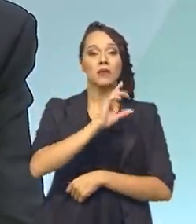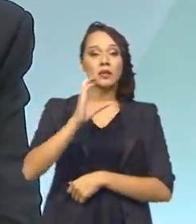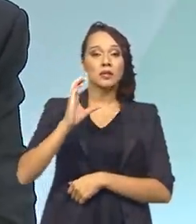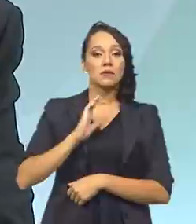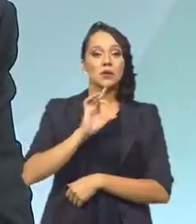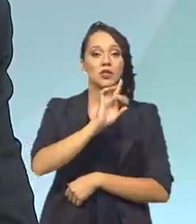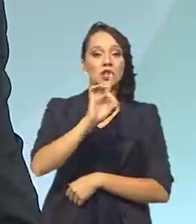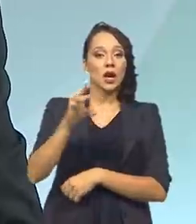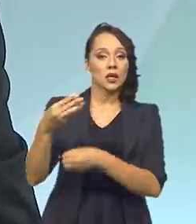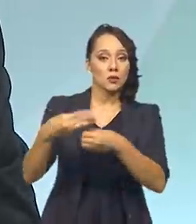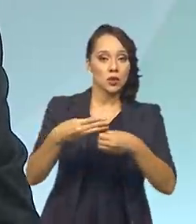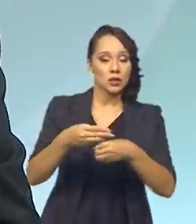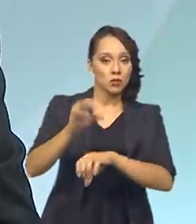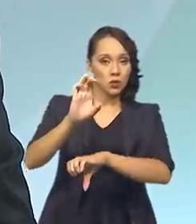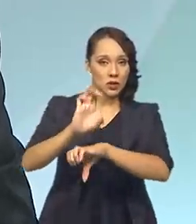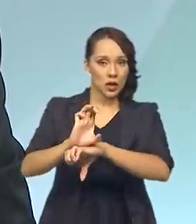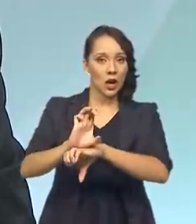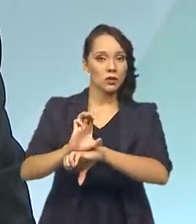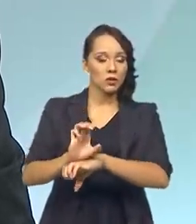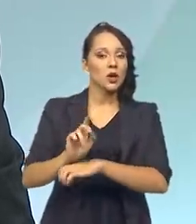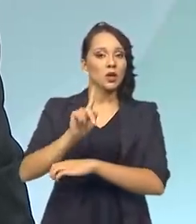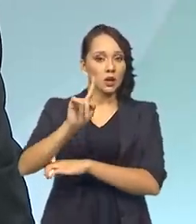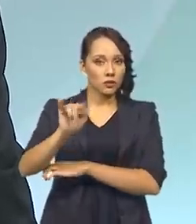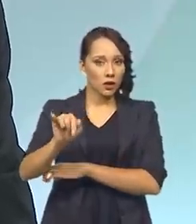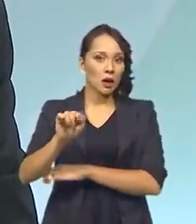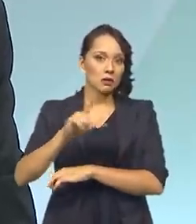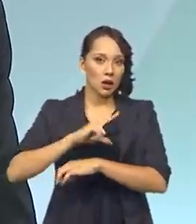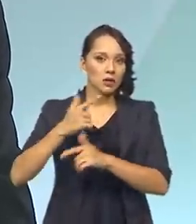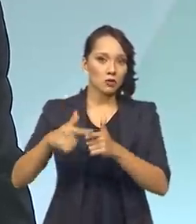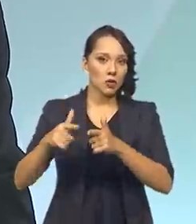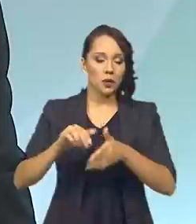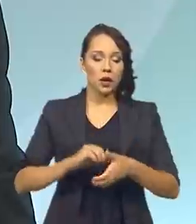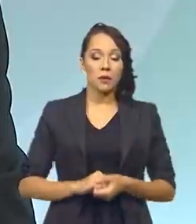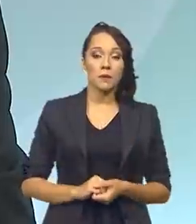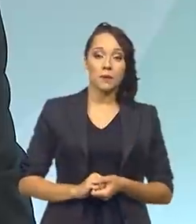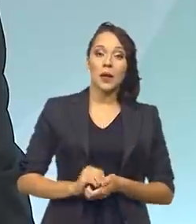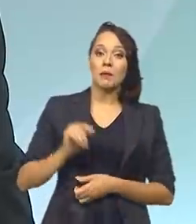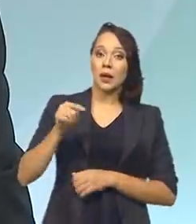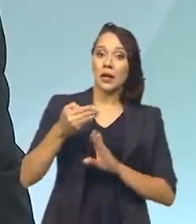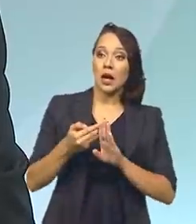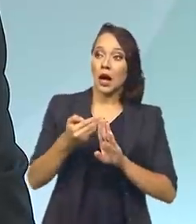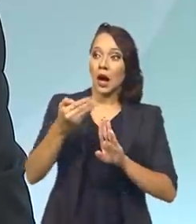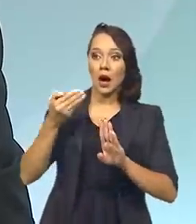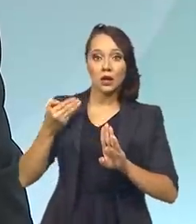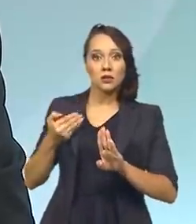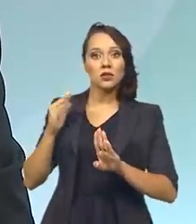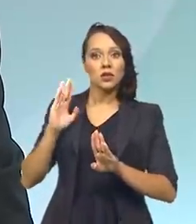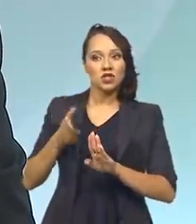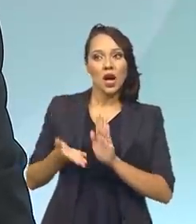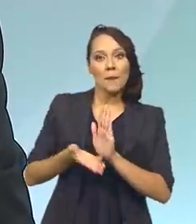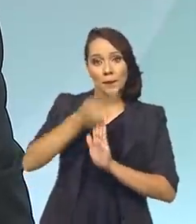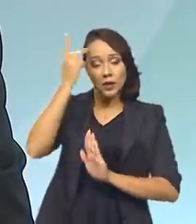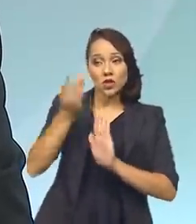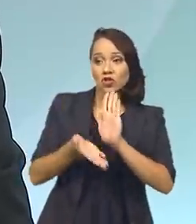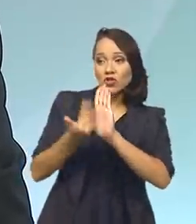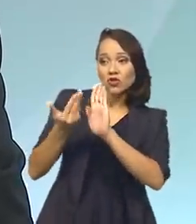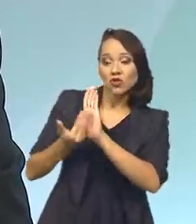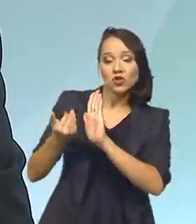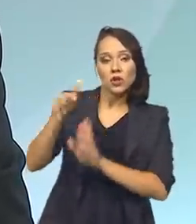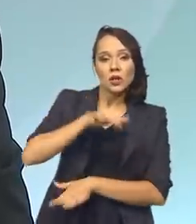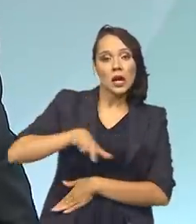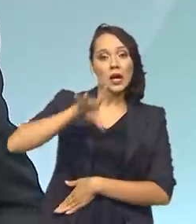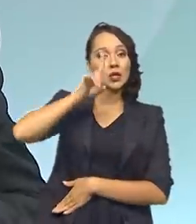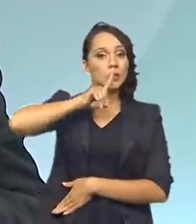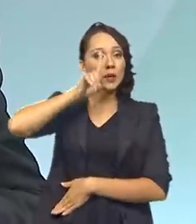cada município do Estado, que porventura vai ser acometido, para que haja antecedência na retirada das pessoas das áreas de